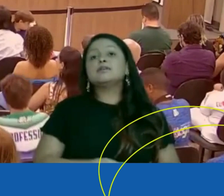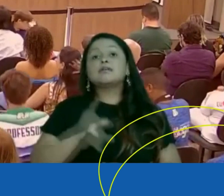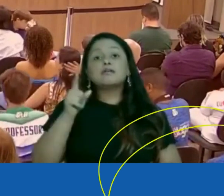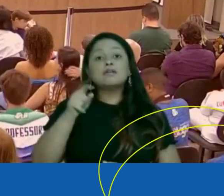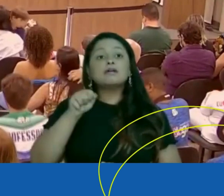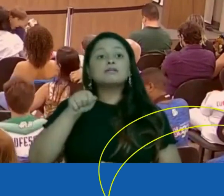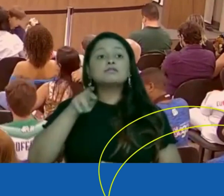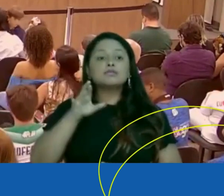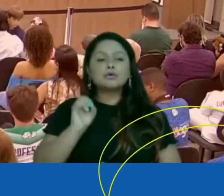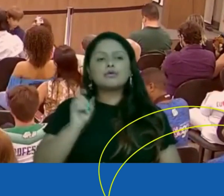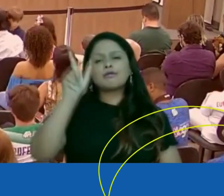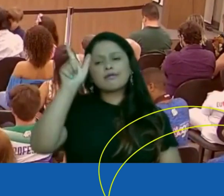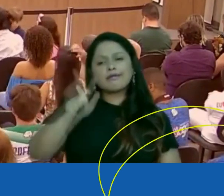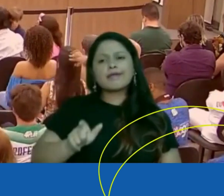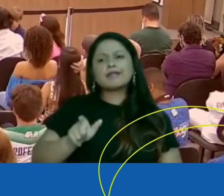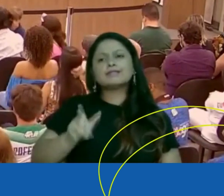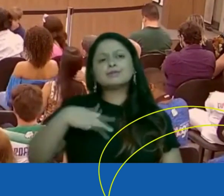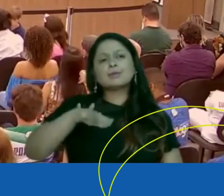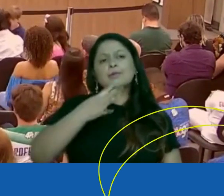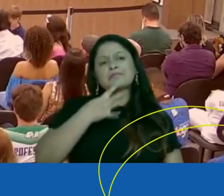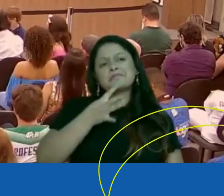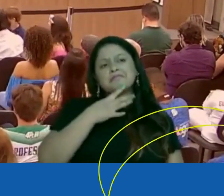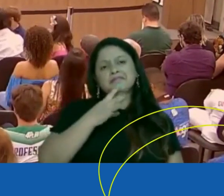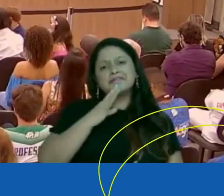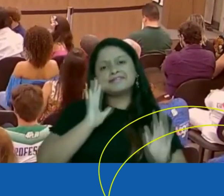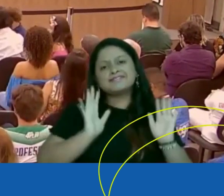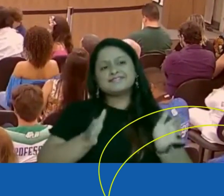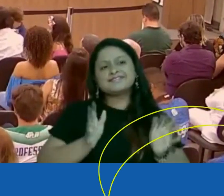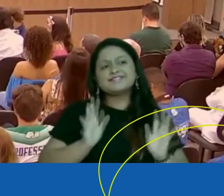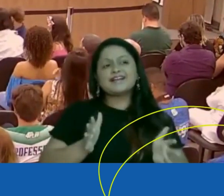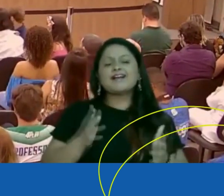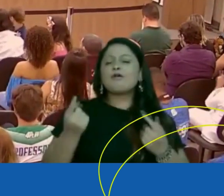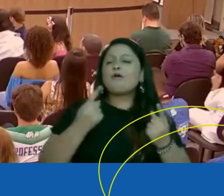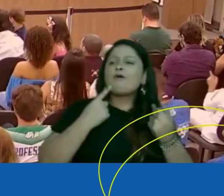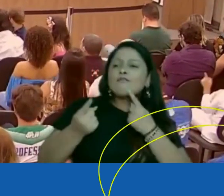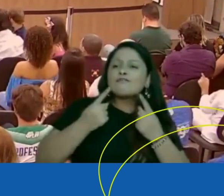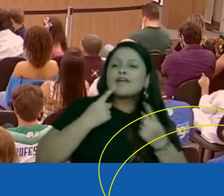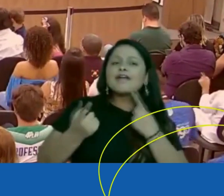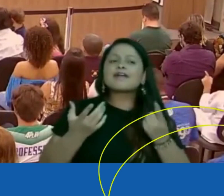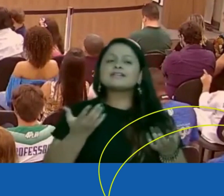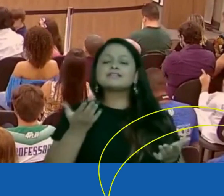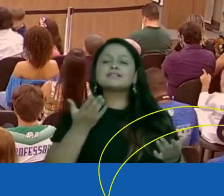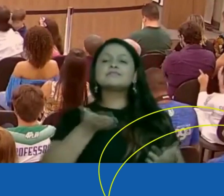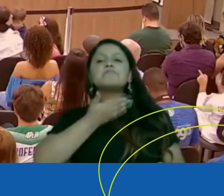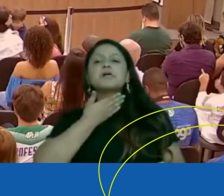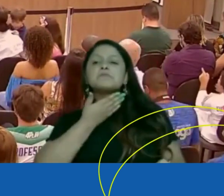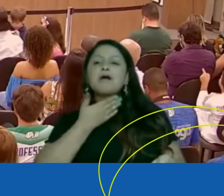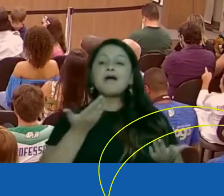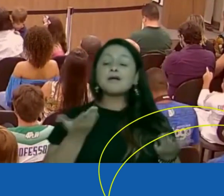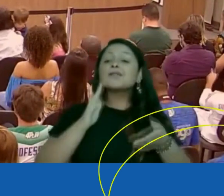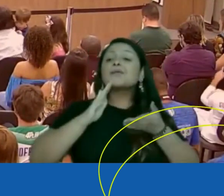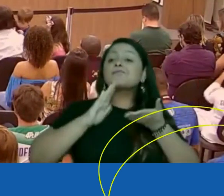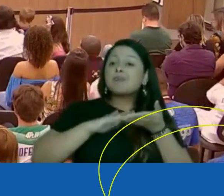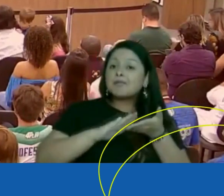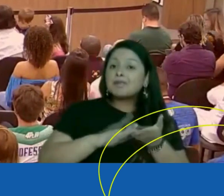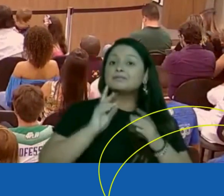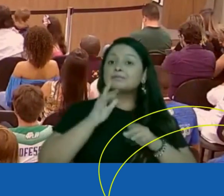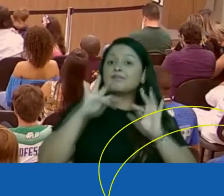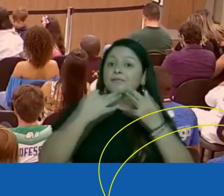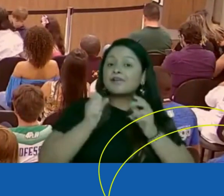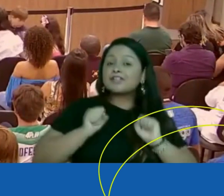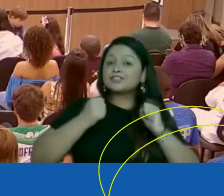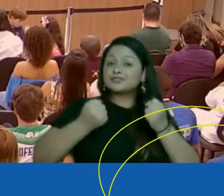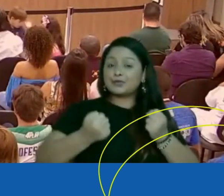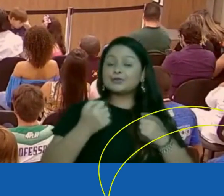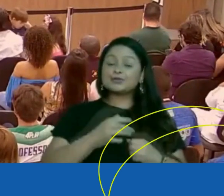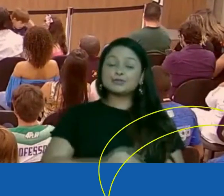Antônio literalmente já é uma figura pública, todo mundo conversa, todo mundo conhece, então parabéns pela dedicação da família,